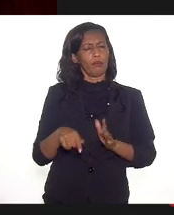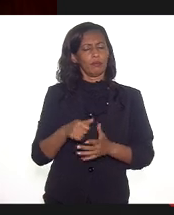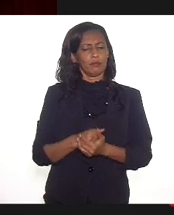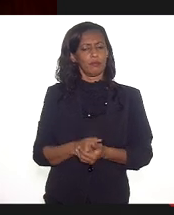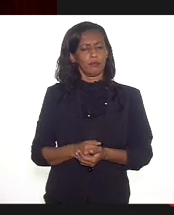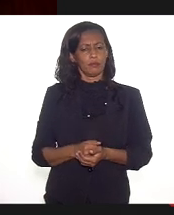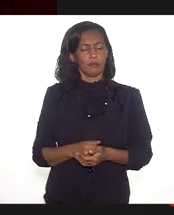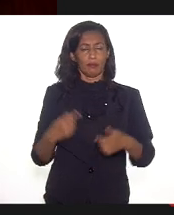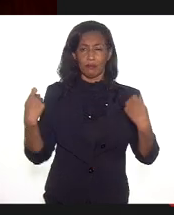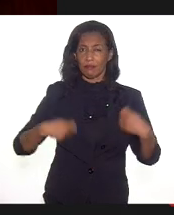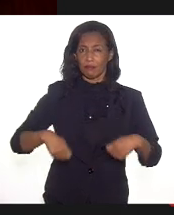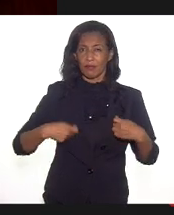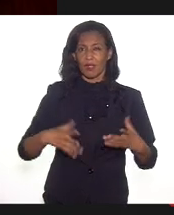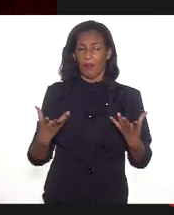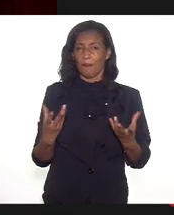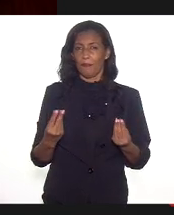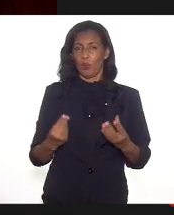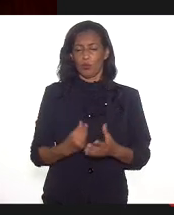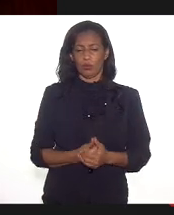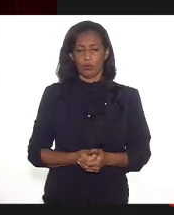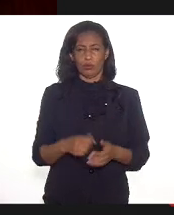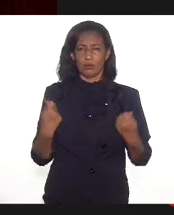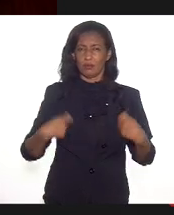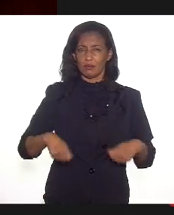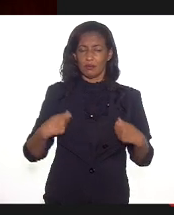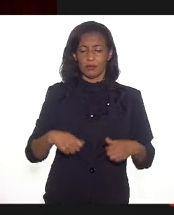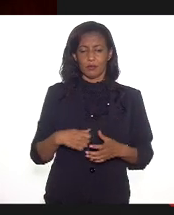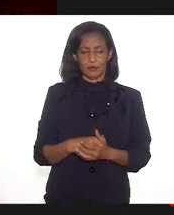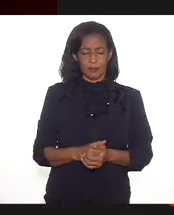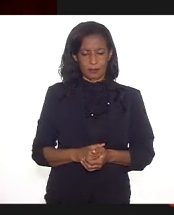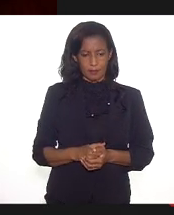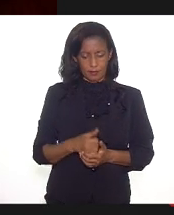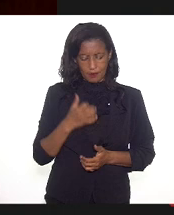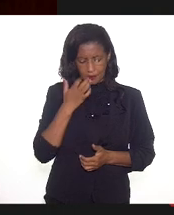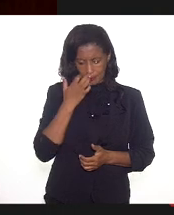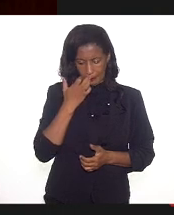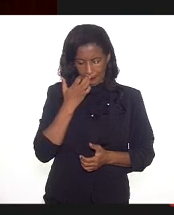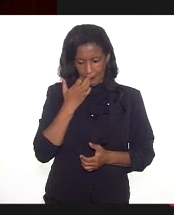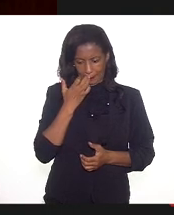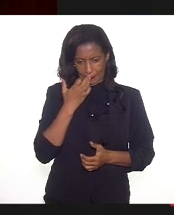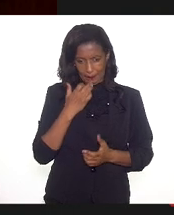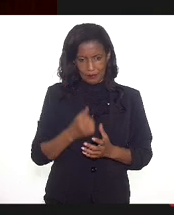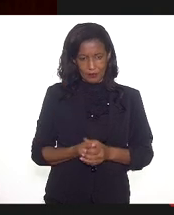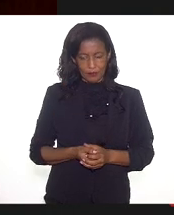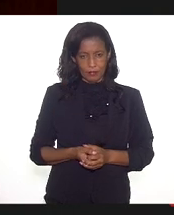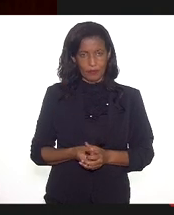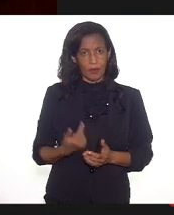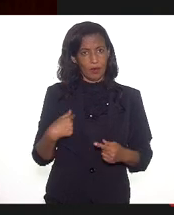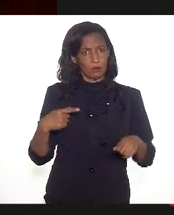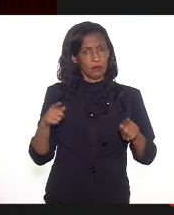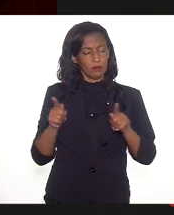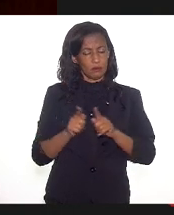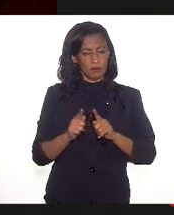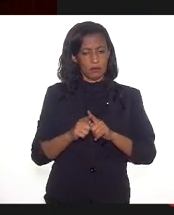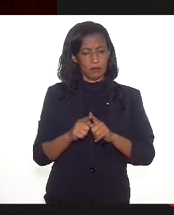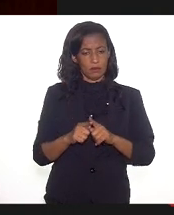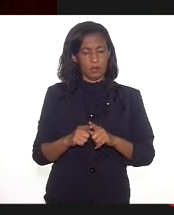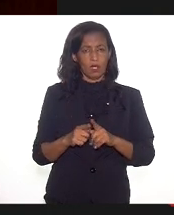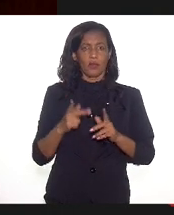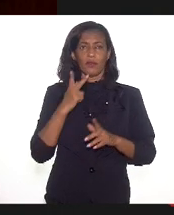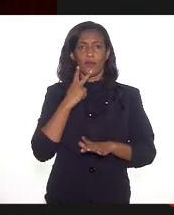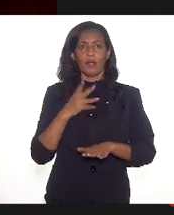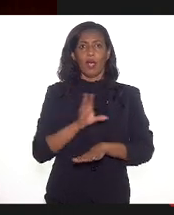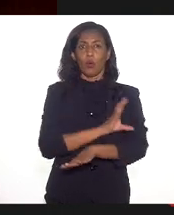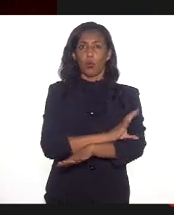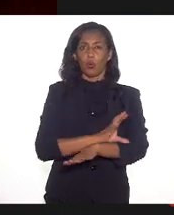É muito necessário. Eu queria também fazer uma breve contribuição. É que a cultura